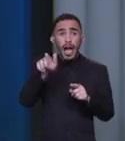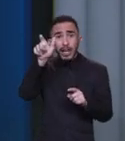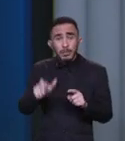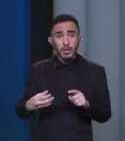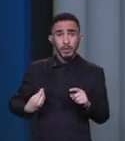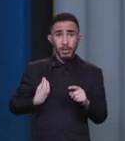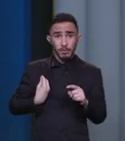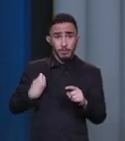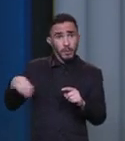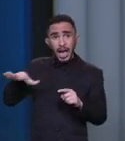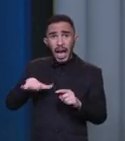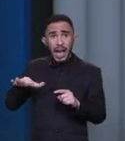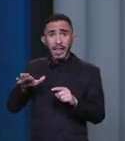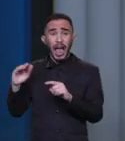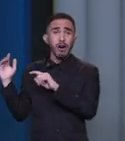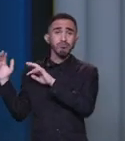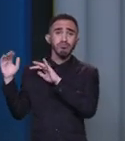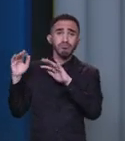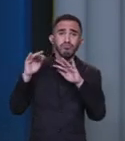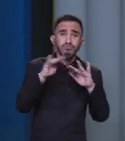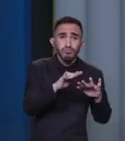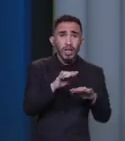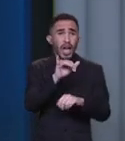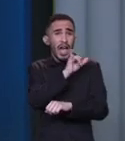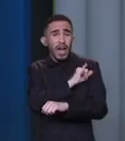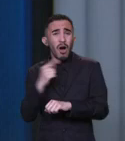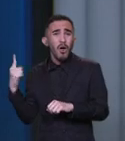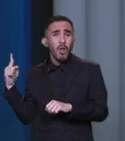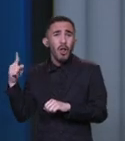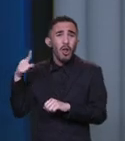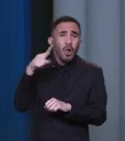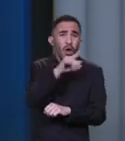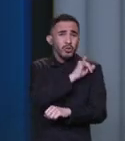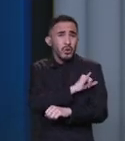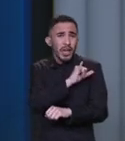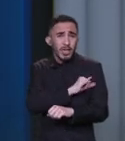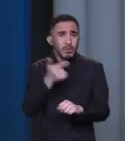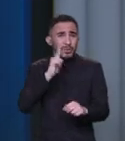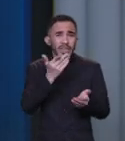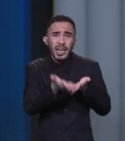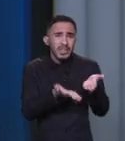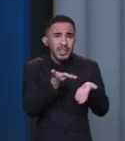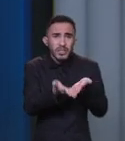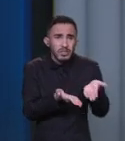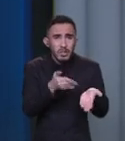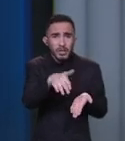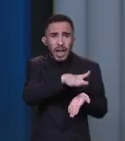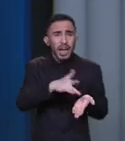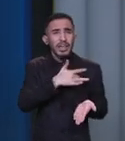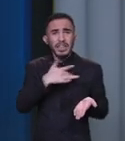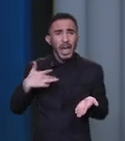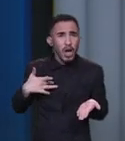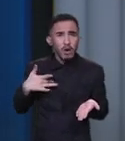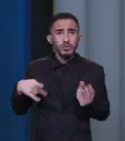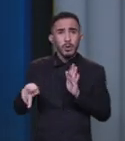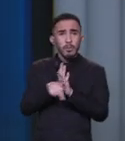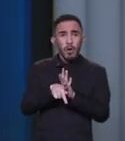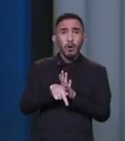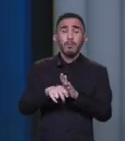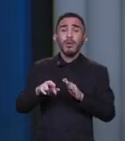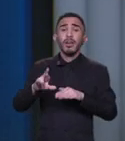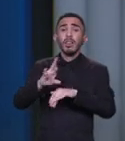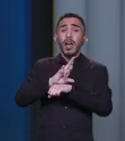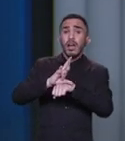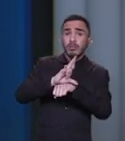terem que vir para aqui, para a capital, para a região metropolitana, para serem atendidos aqui na saúde, na região metropolitana.